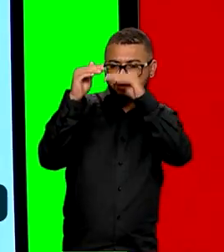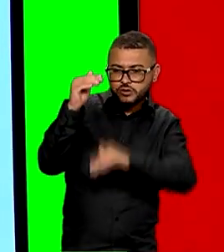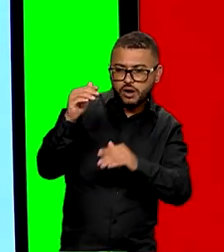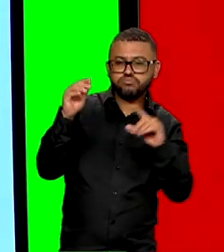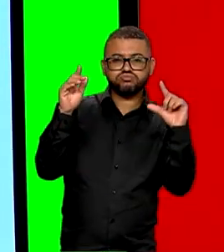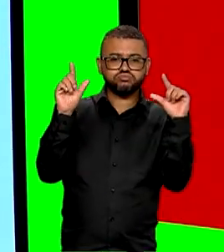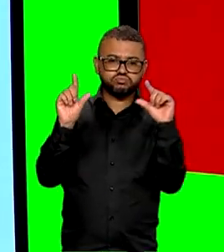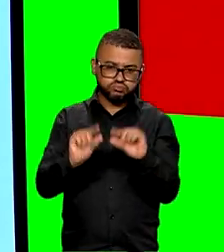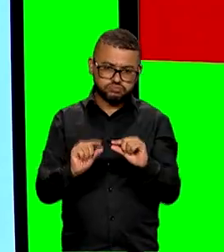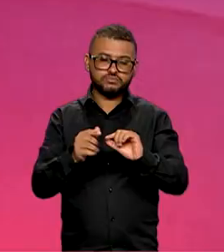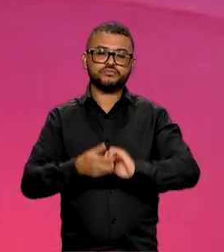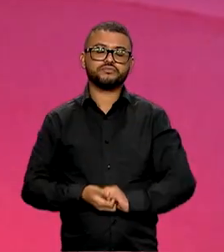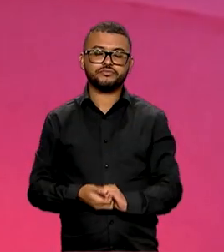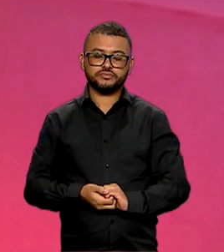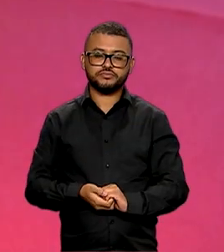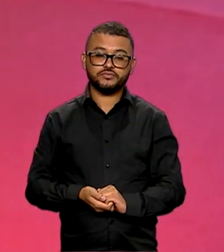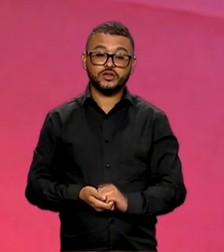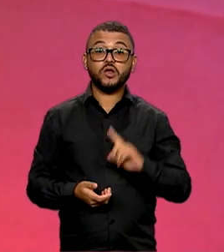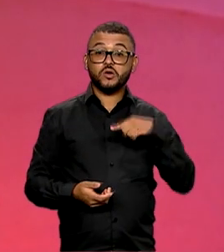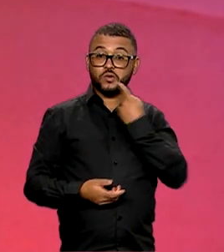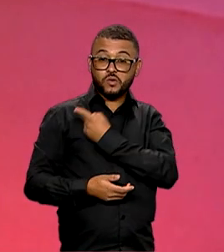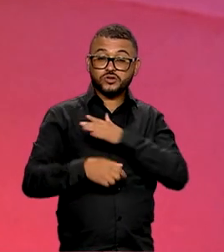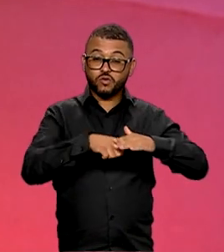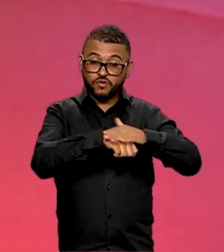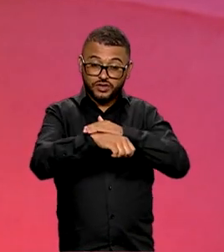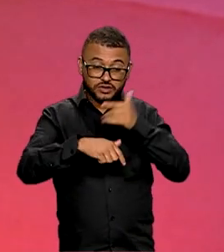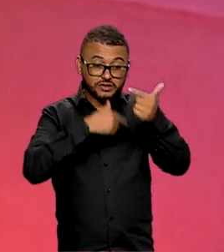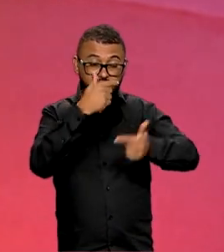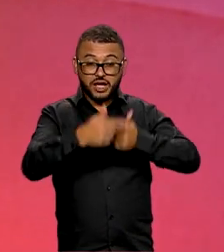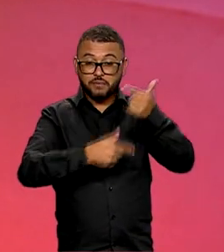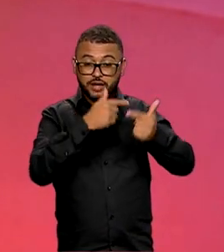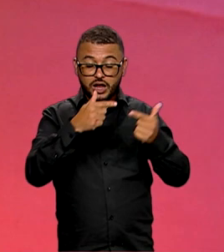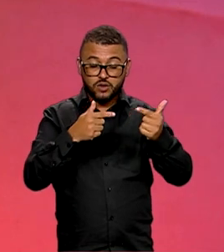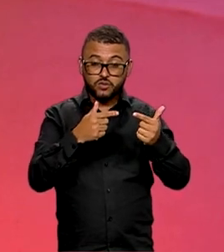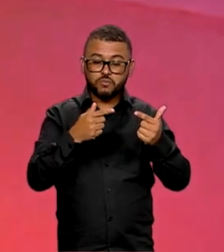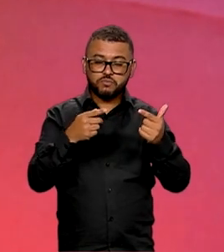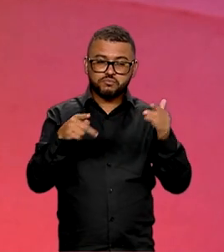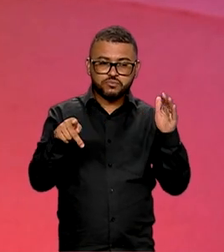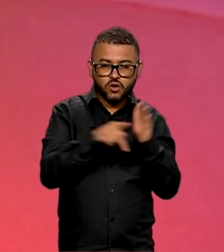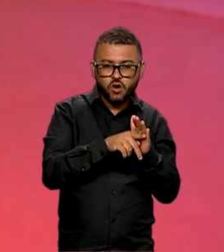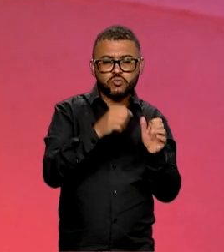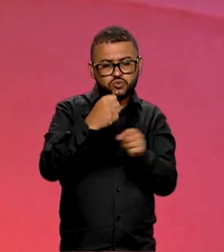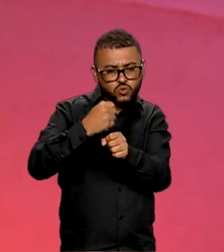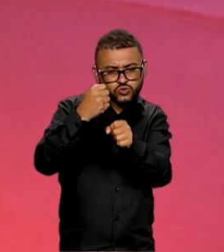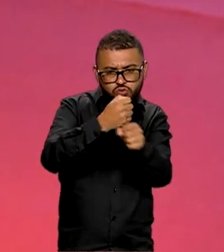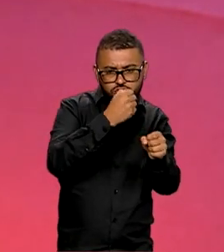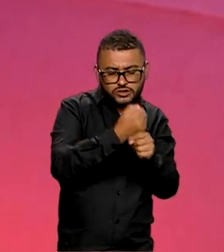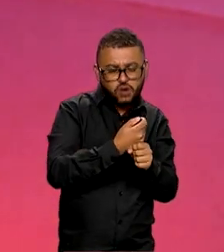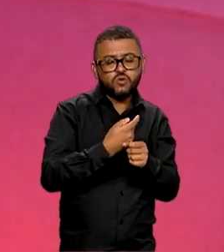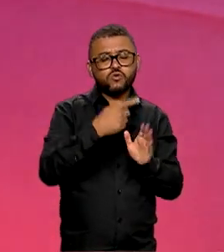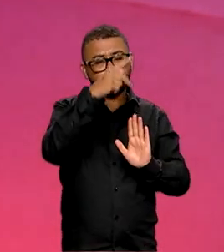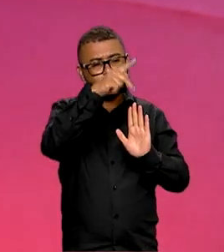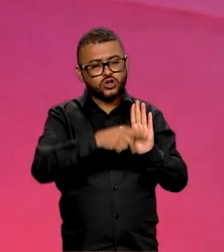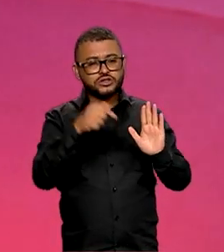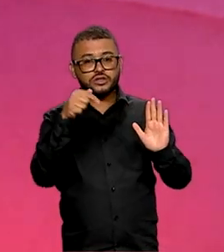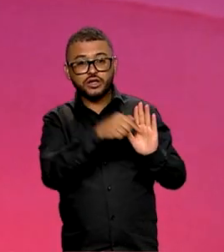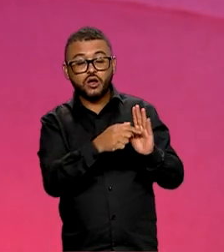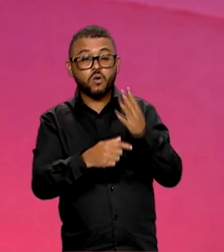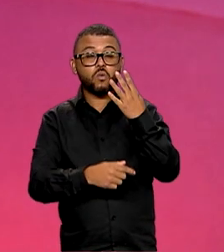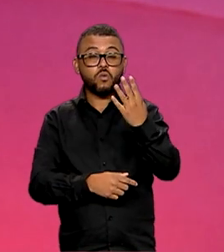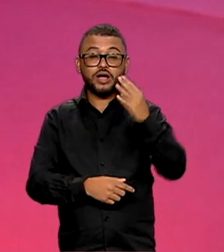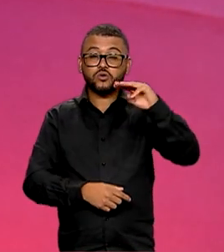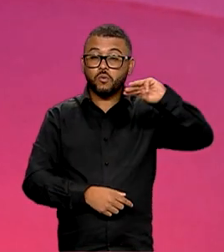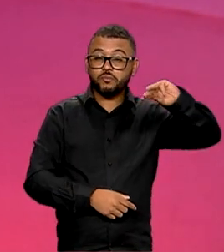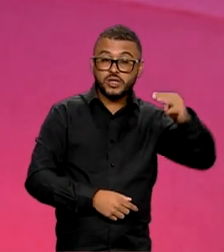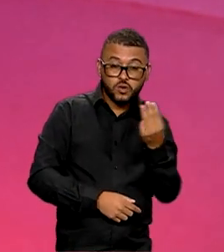sociais e regionais. Estamos falando de empregos vinculados a essas obras e ações do PAC. Quatro milhões